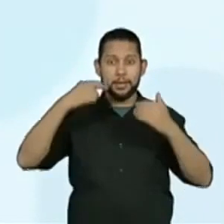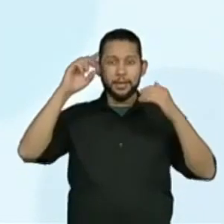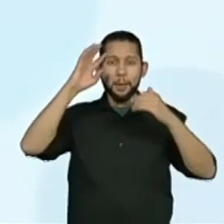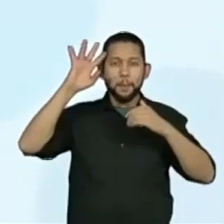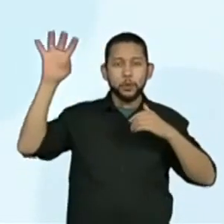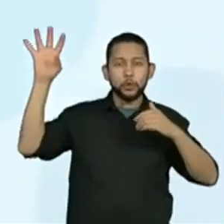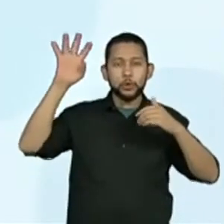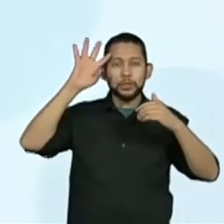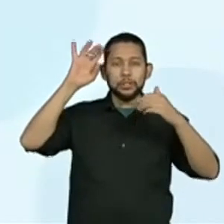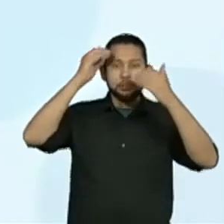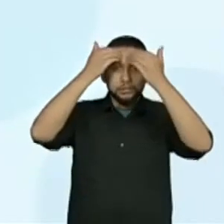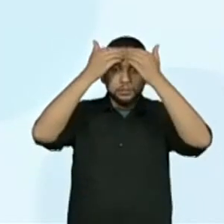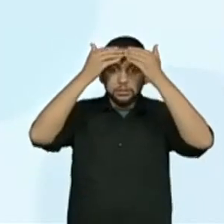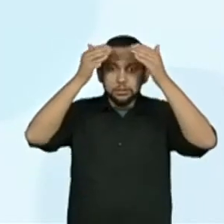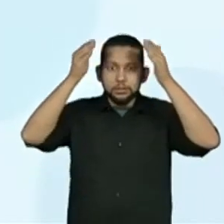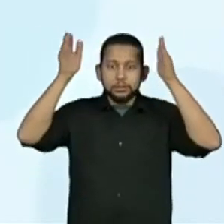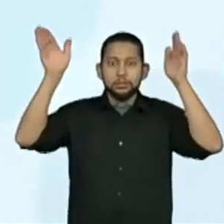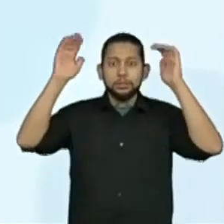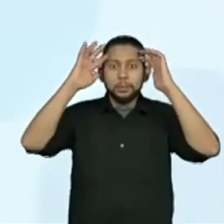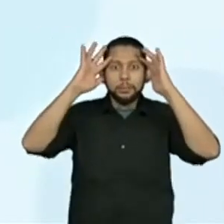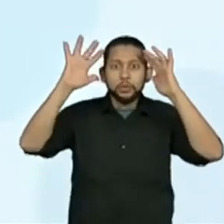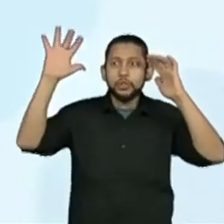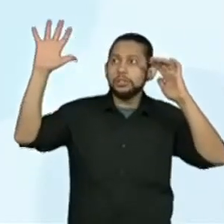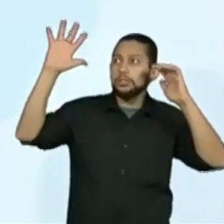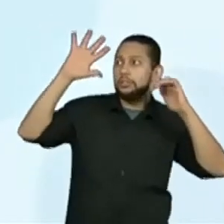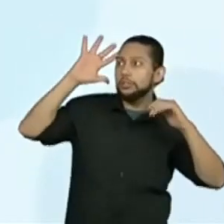Ó, a imaginação...